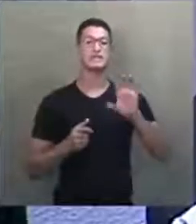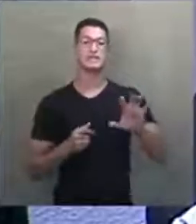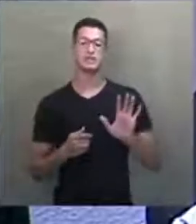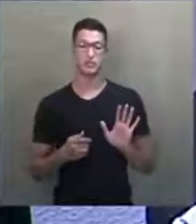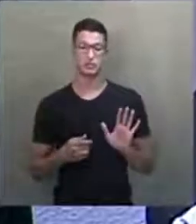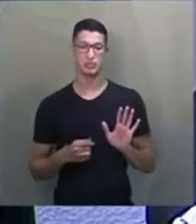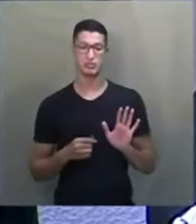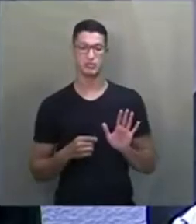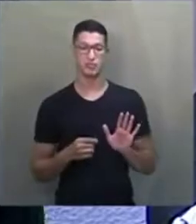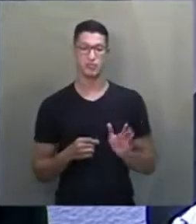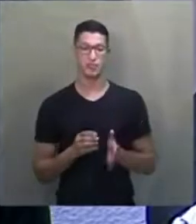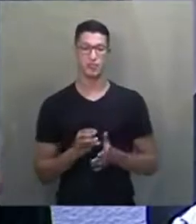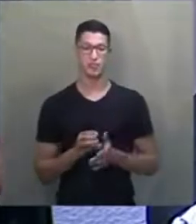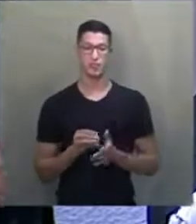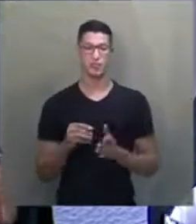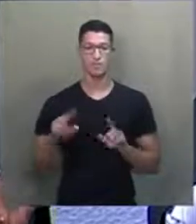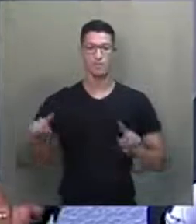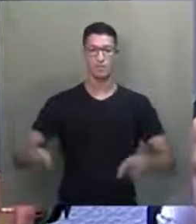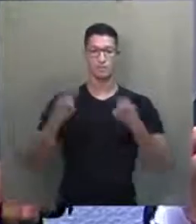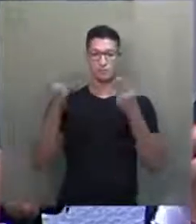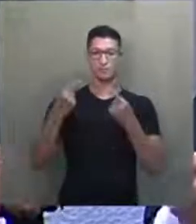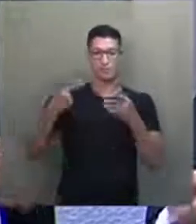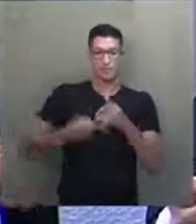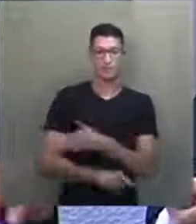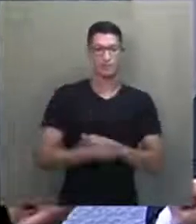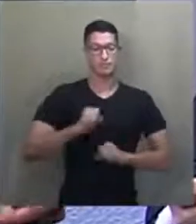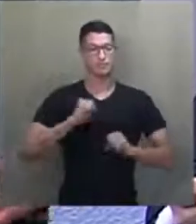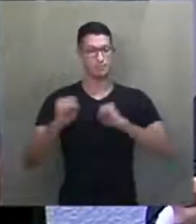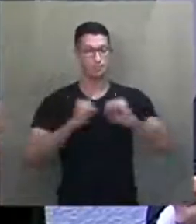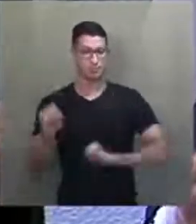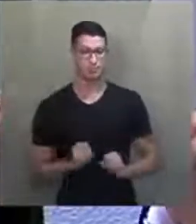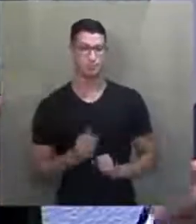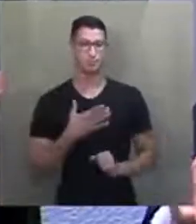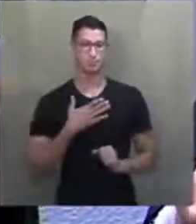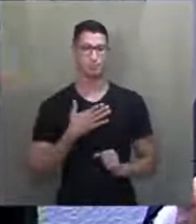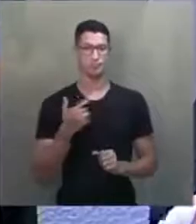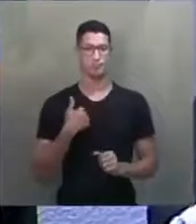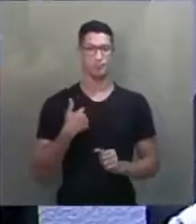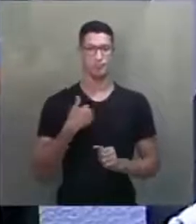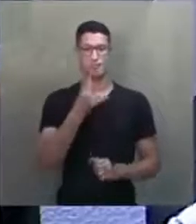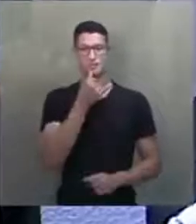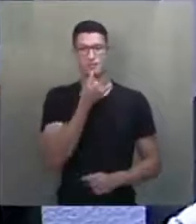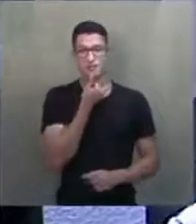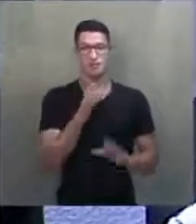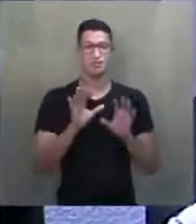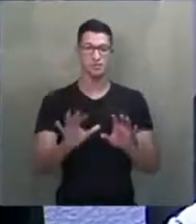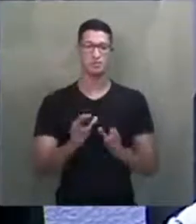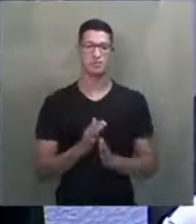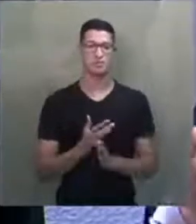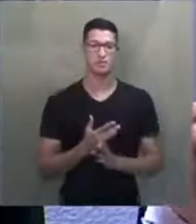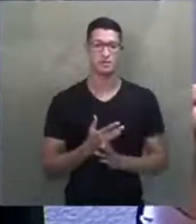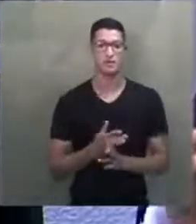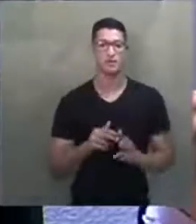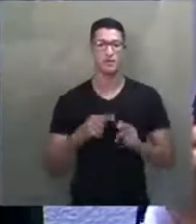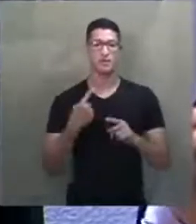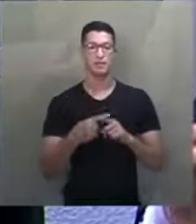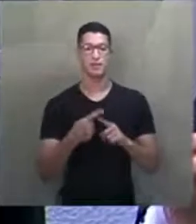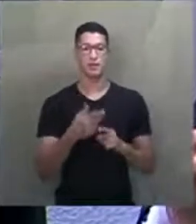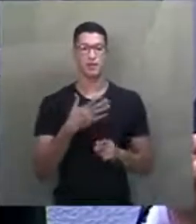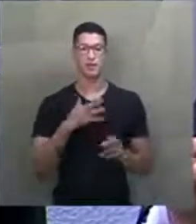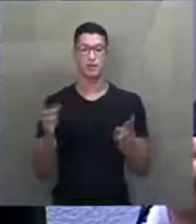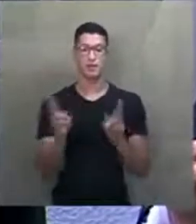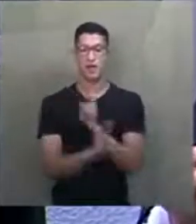me provoca uma profunda indignação. E eu fico muito triste com isso, porque a minha